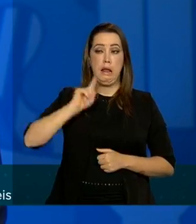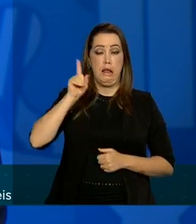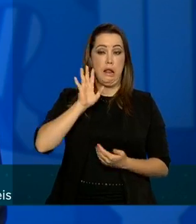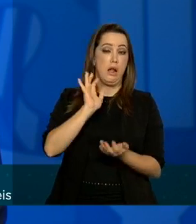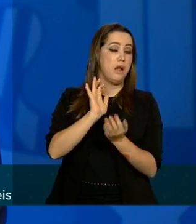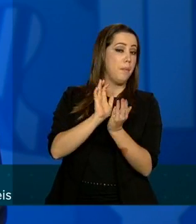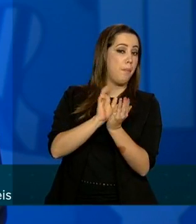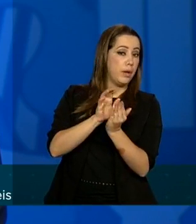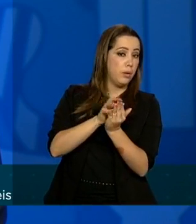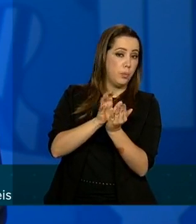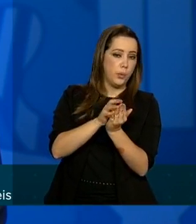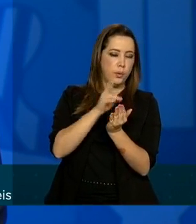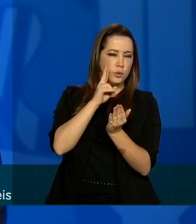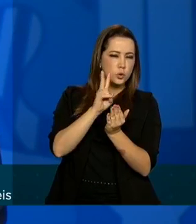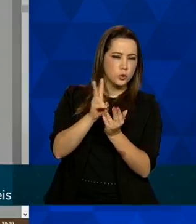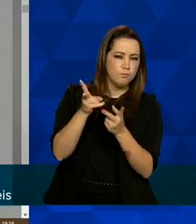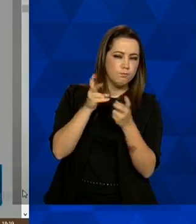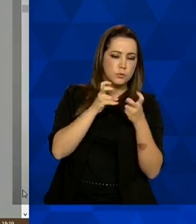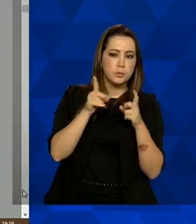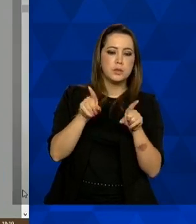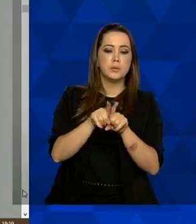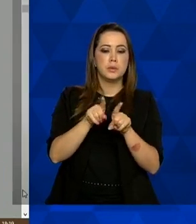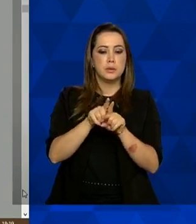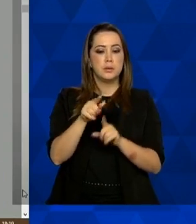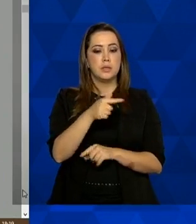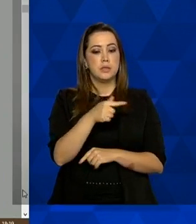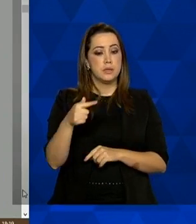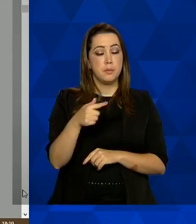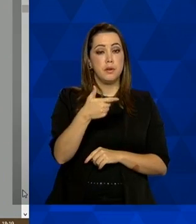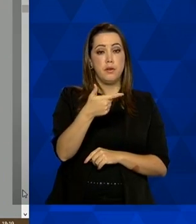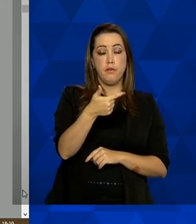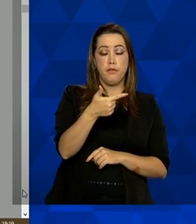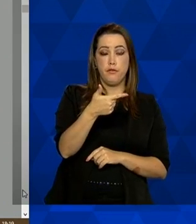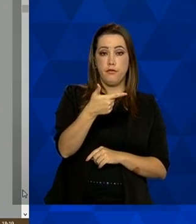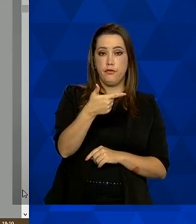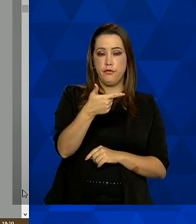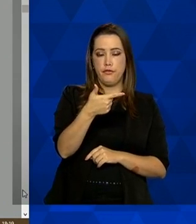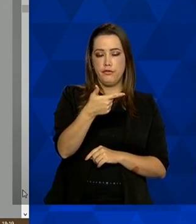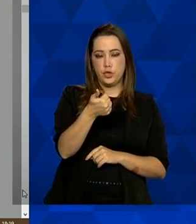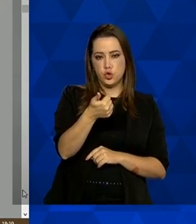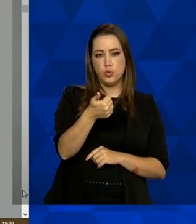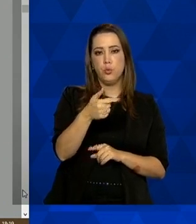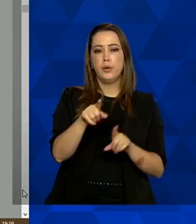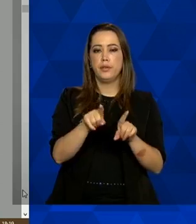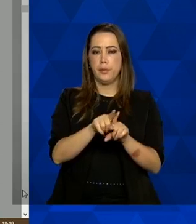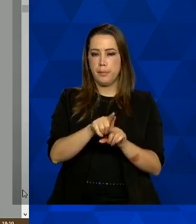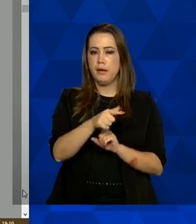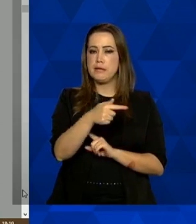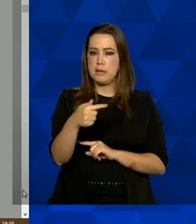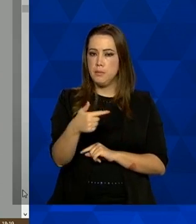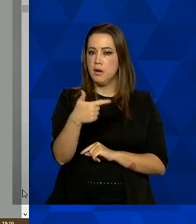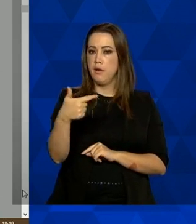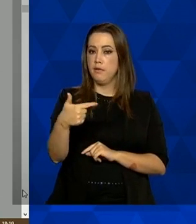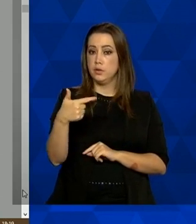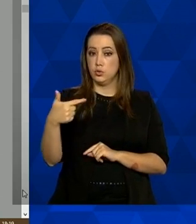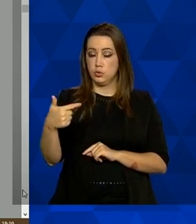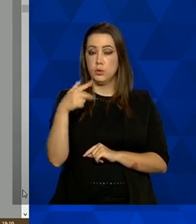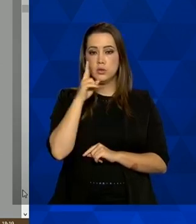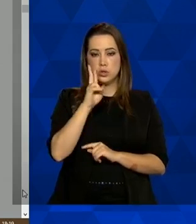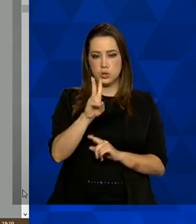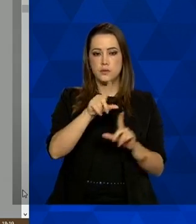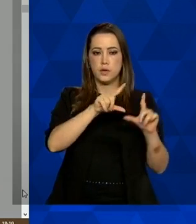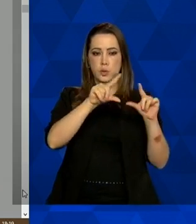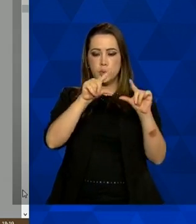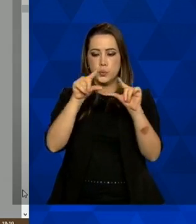mesma coisa, a gente percebe entre as semanas 21 e 22 uma tendência de redução bastante evidente, da